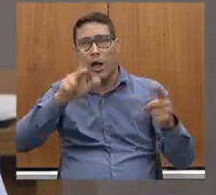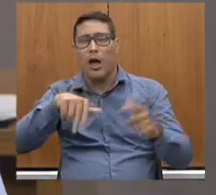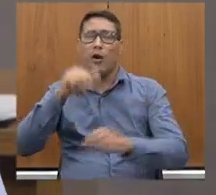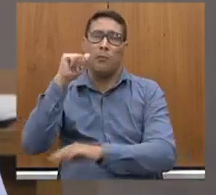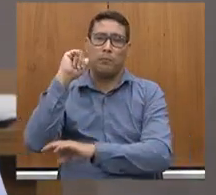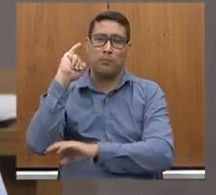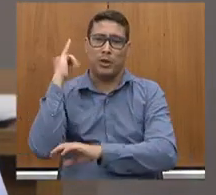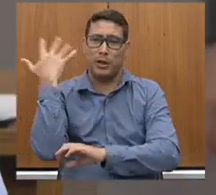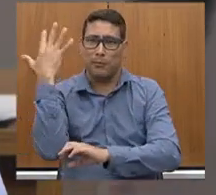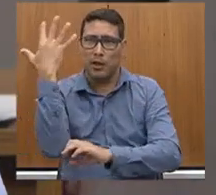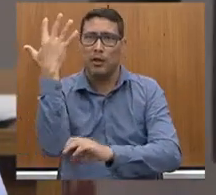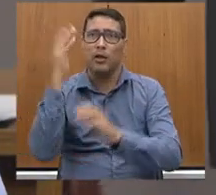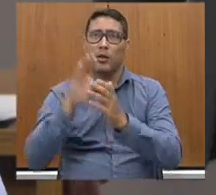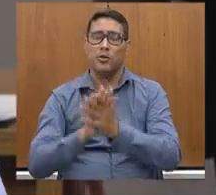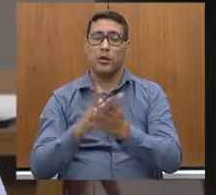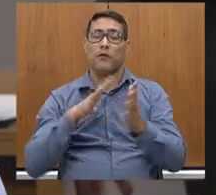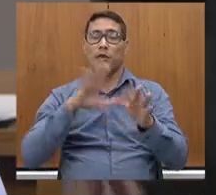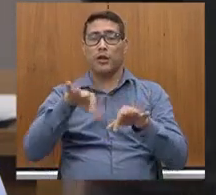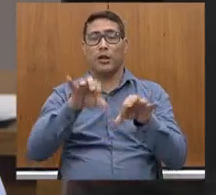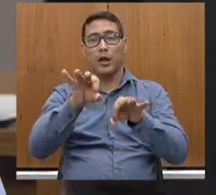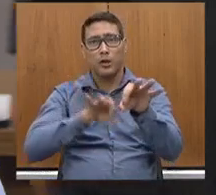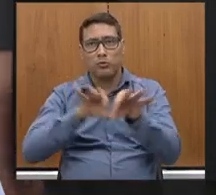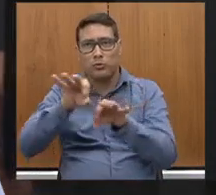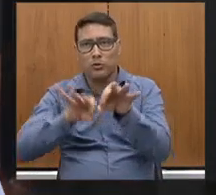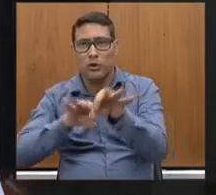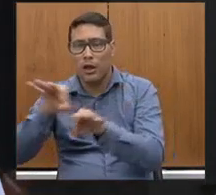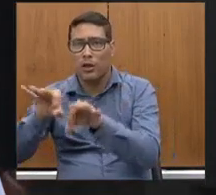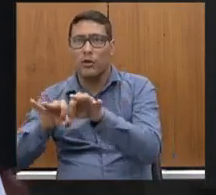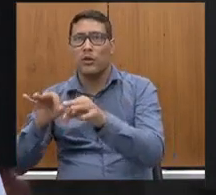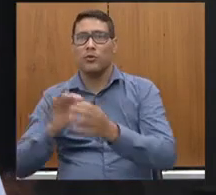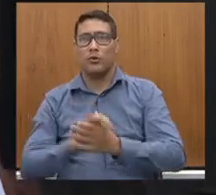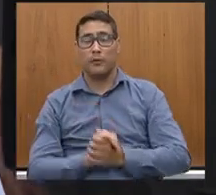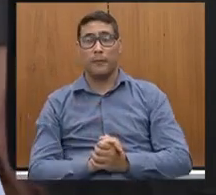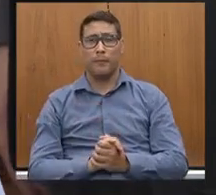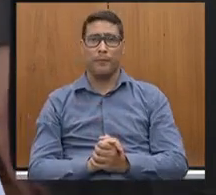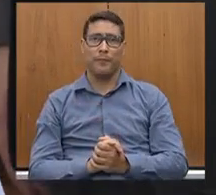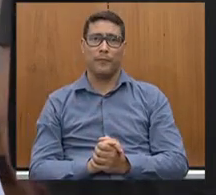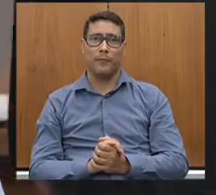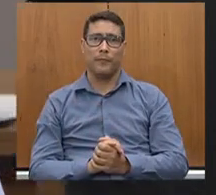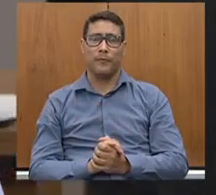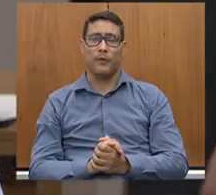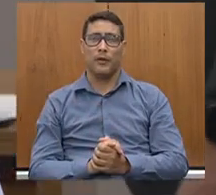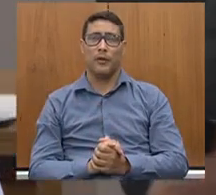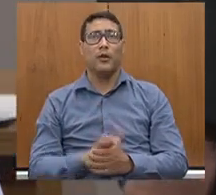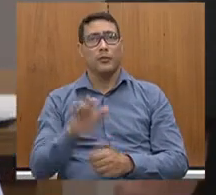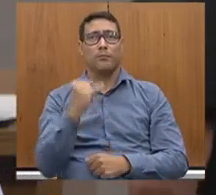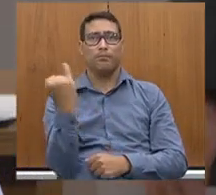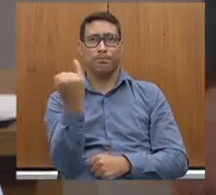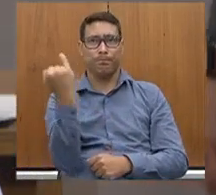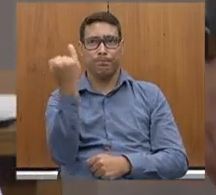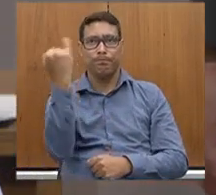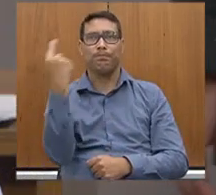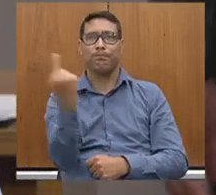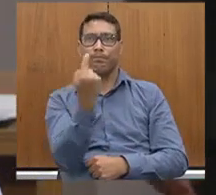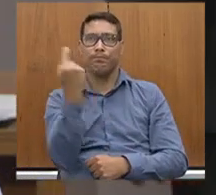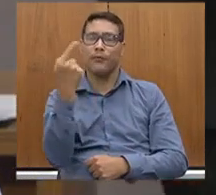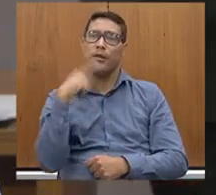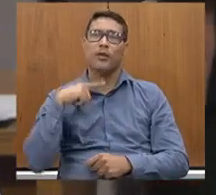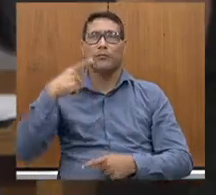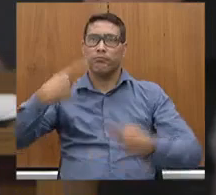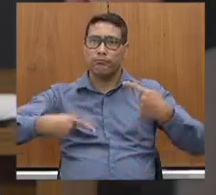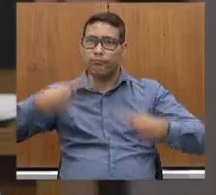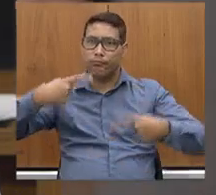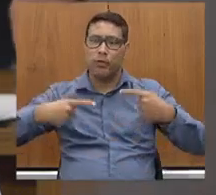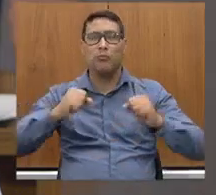que o traçado seja ajustado e que projeto seja ajustado. Então, é importante esse debate aqui. A gente espera poder